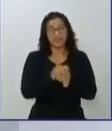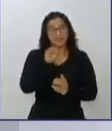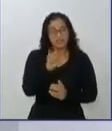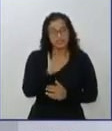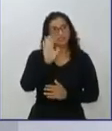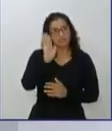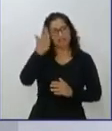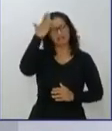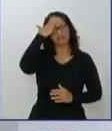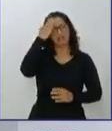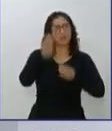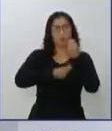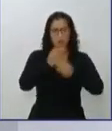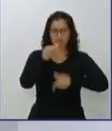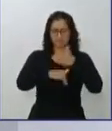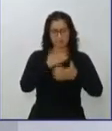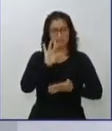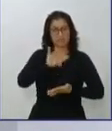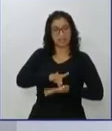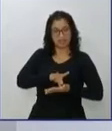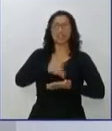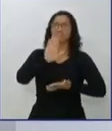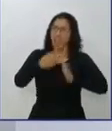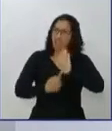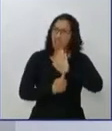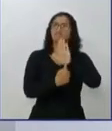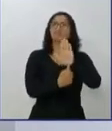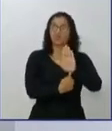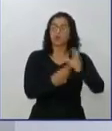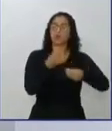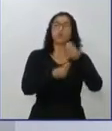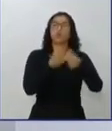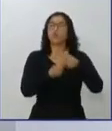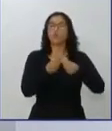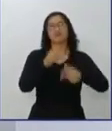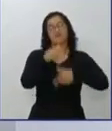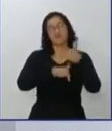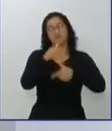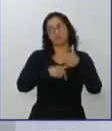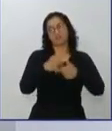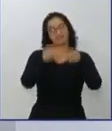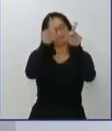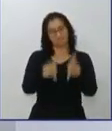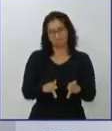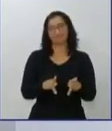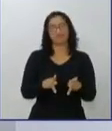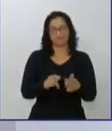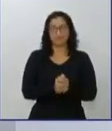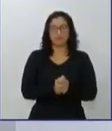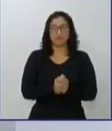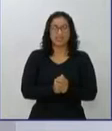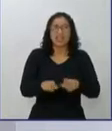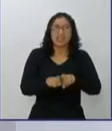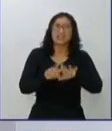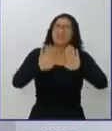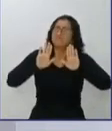como vai governar o Estado. Então, o que eu quero realmente aqui chamar atenção é que a oposição pare de criar